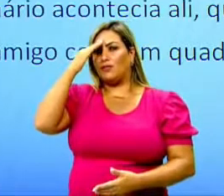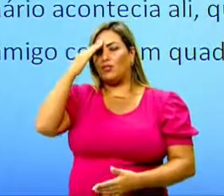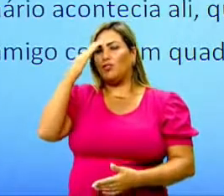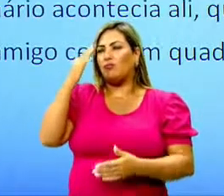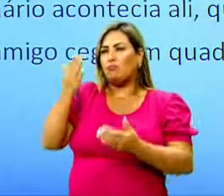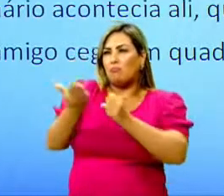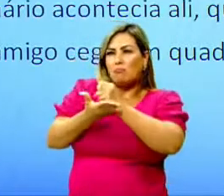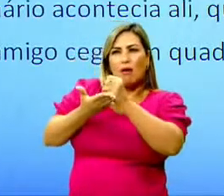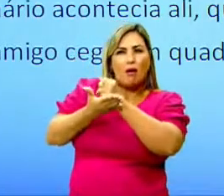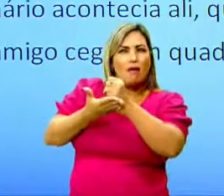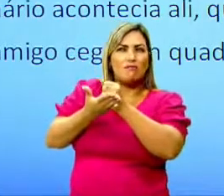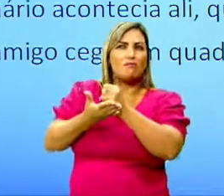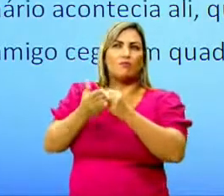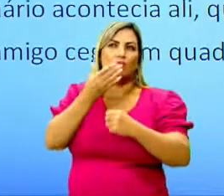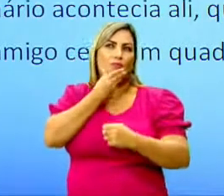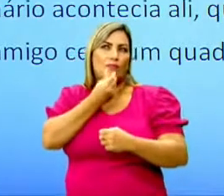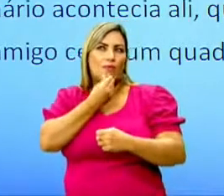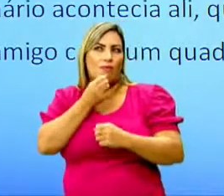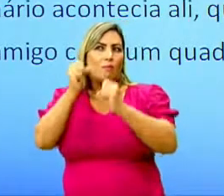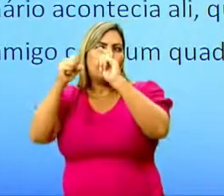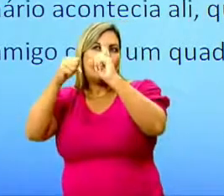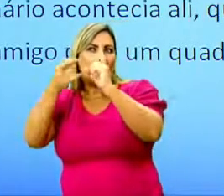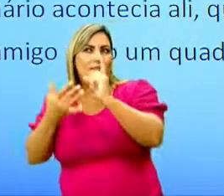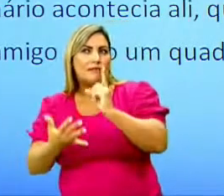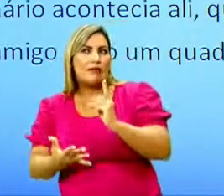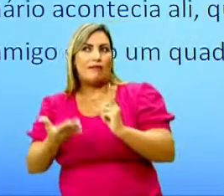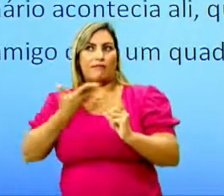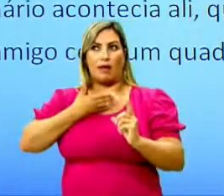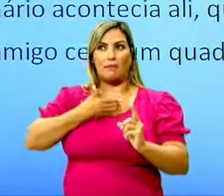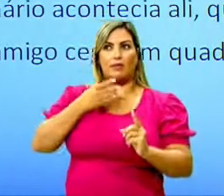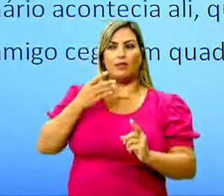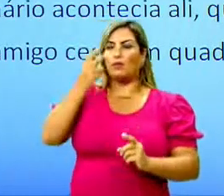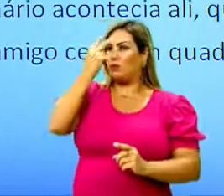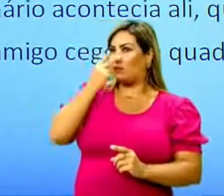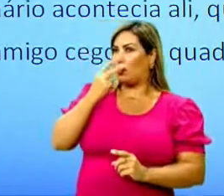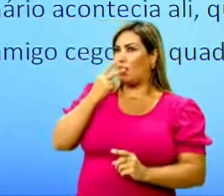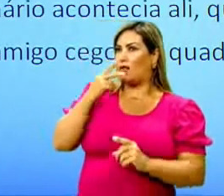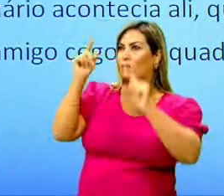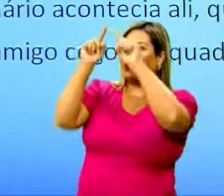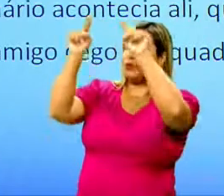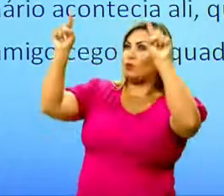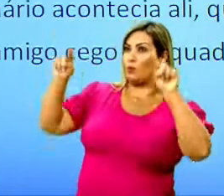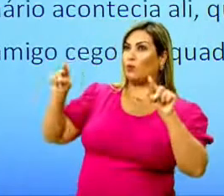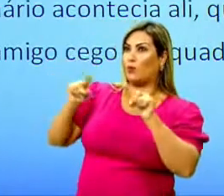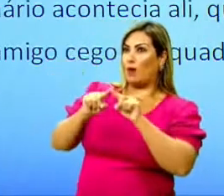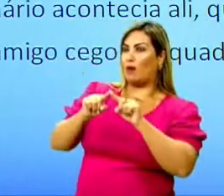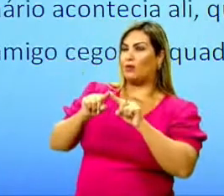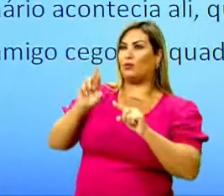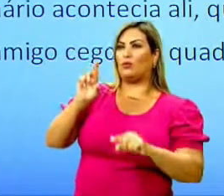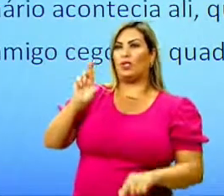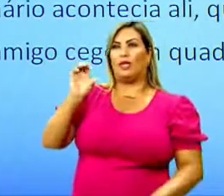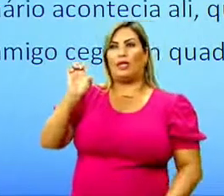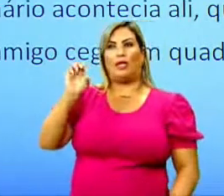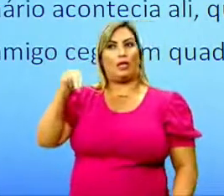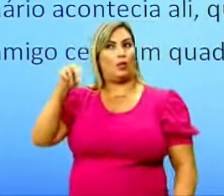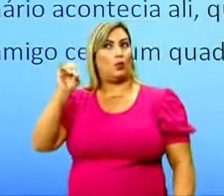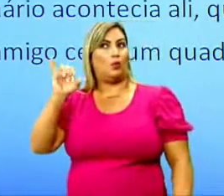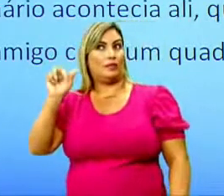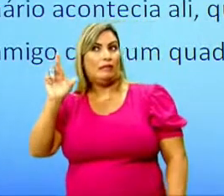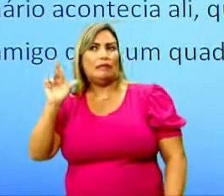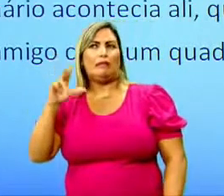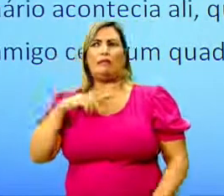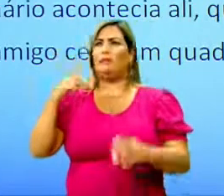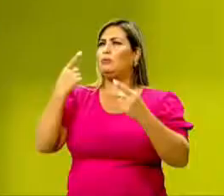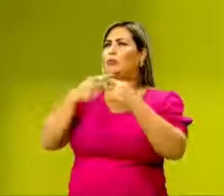superfície. Um homem descrevendo para um amigo cego um quadro de Renoir. Por que